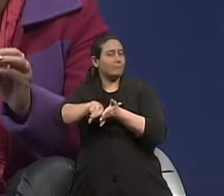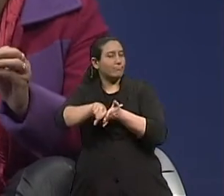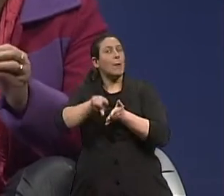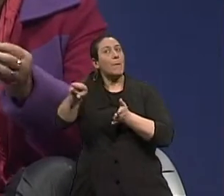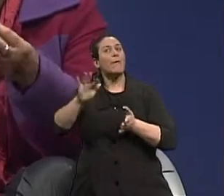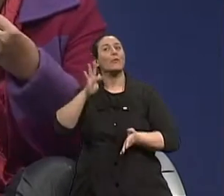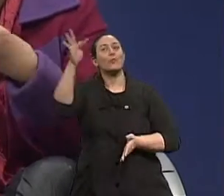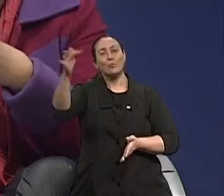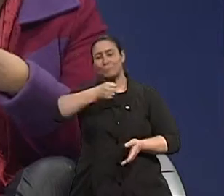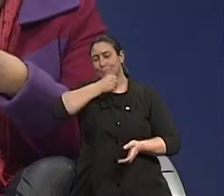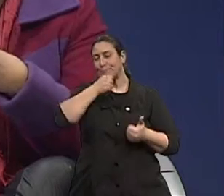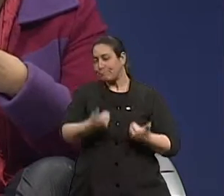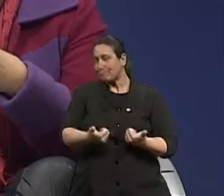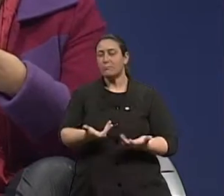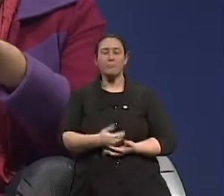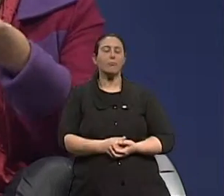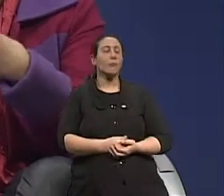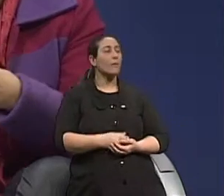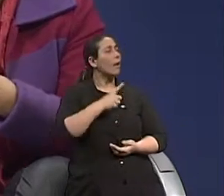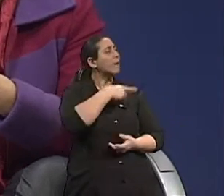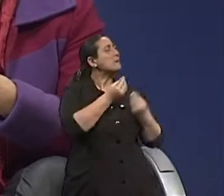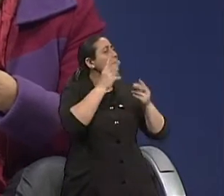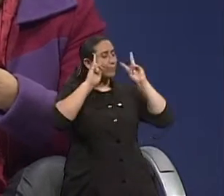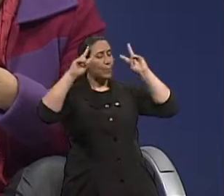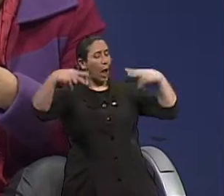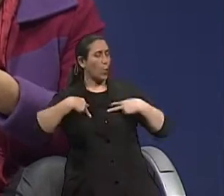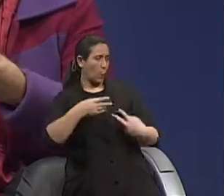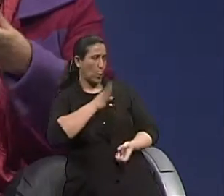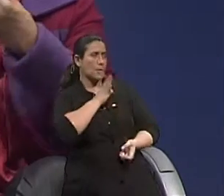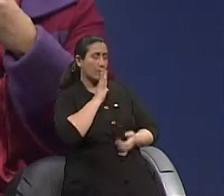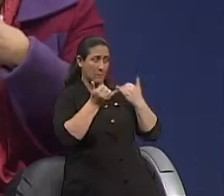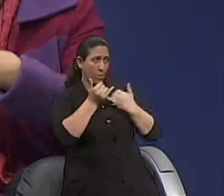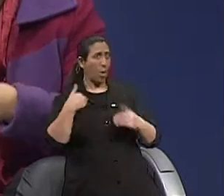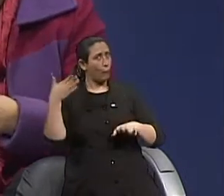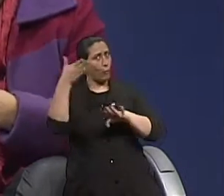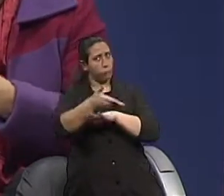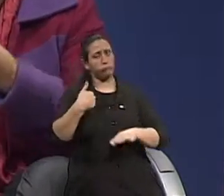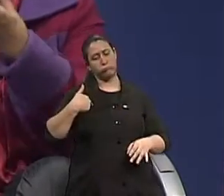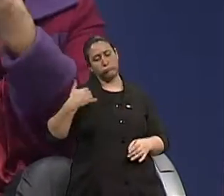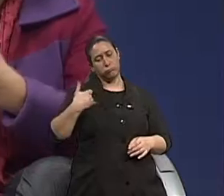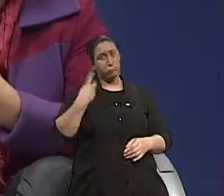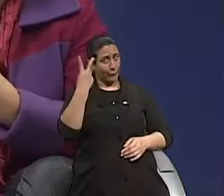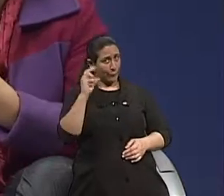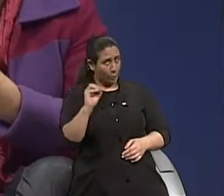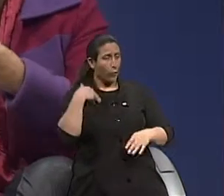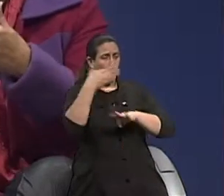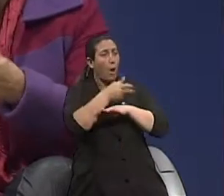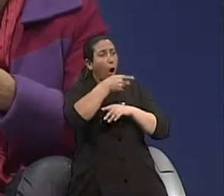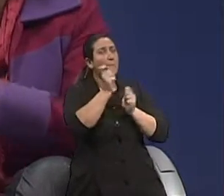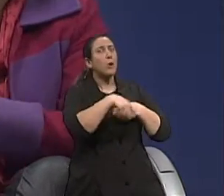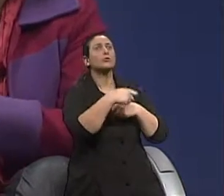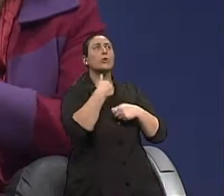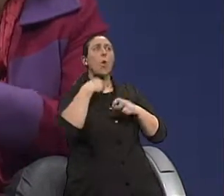falando aqui é do autoconhecimento. Se eu vou um especialista com 20 anos, eu vou me conhecer melhor, saber este organismo,